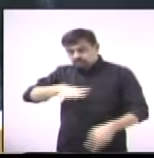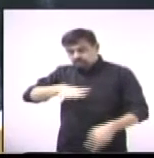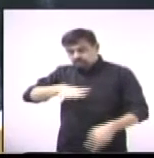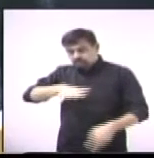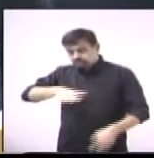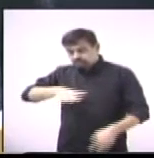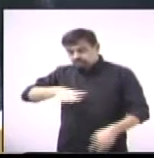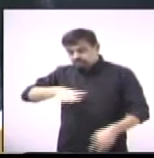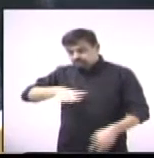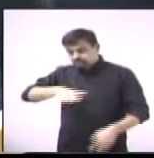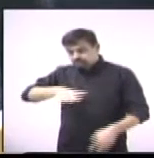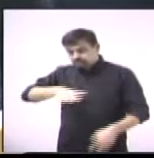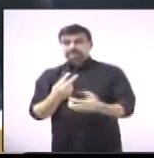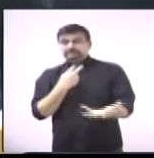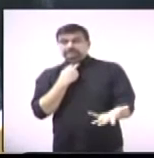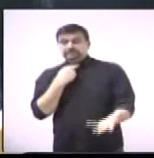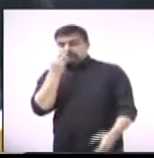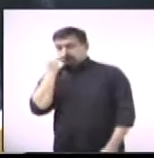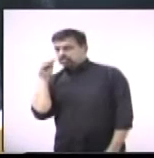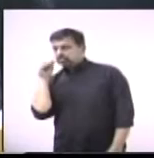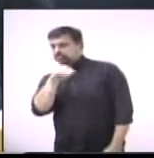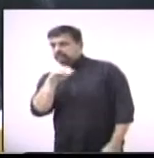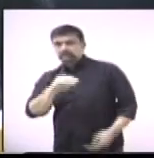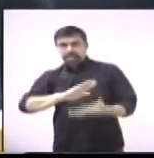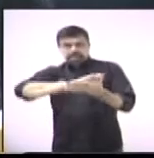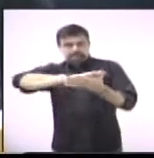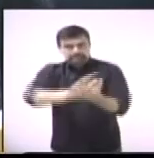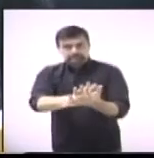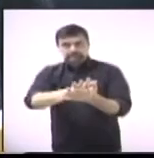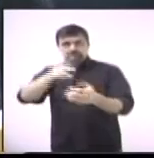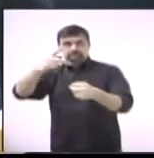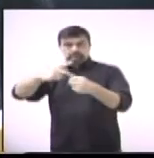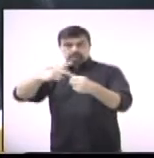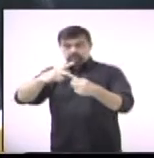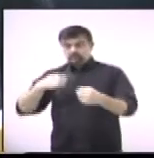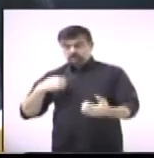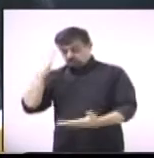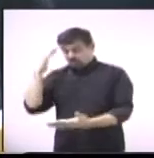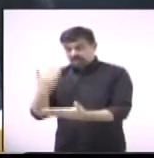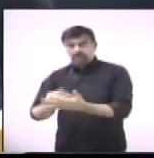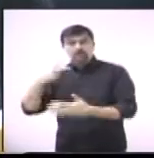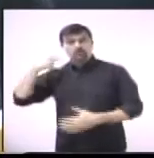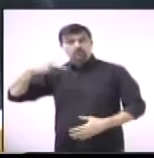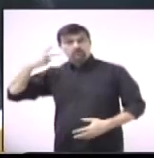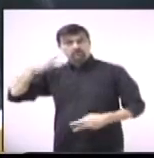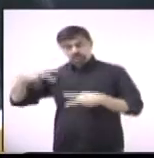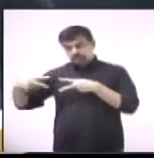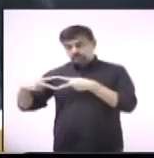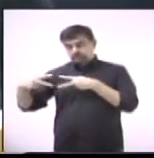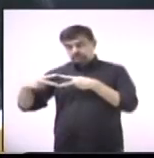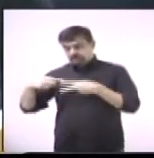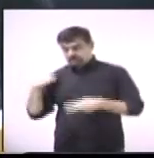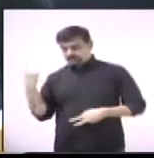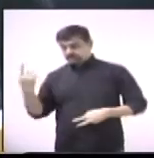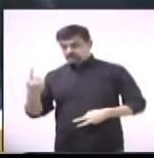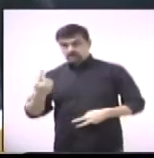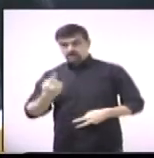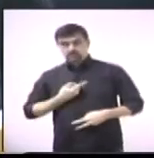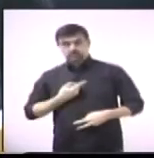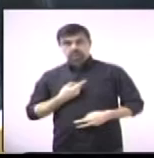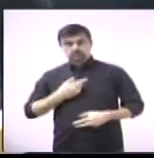em Defesa da Petrobras também. Eu acho que os vereadores paulinenses poderiam sair à frente.